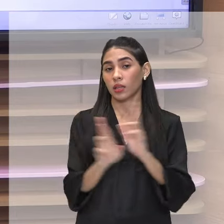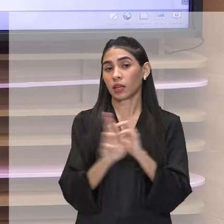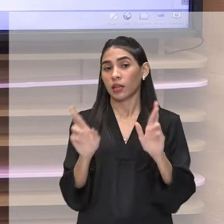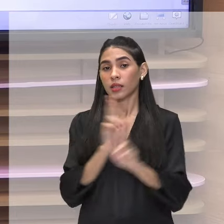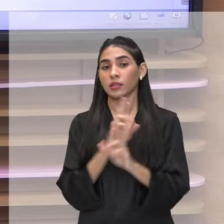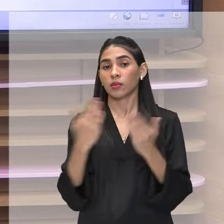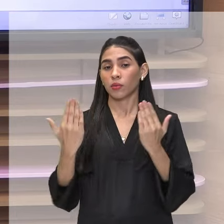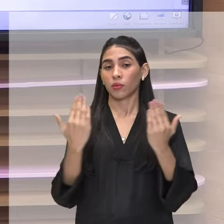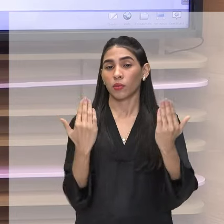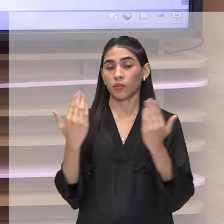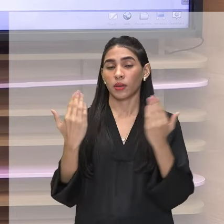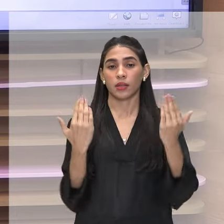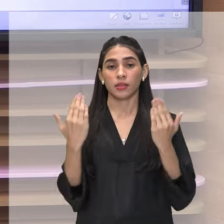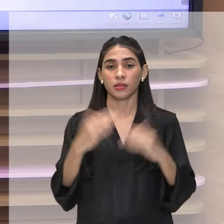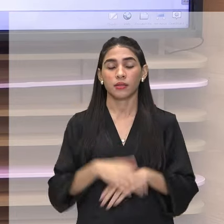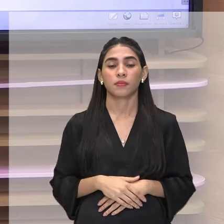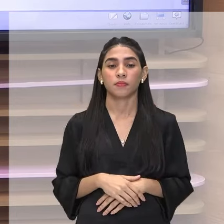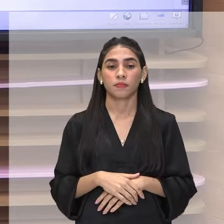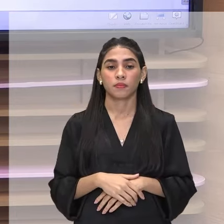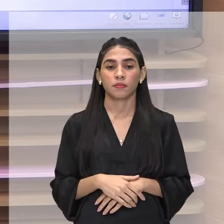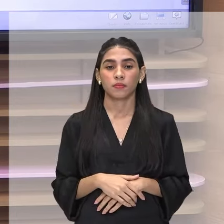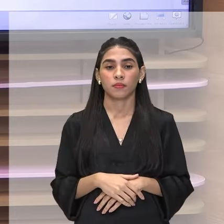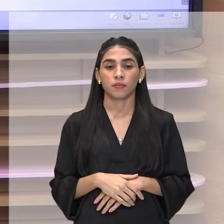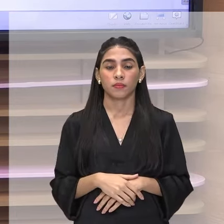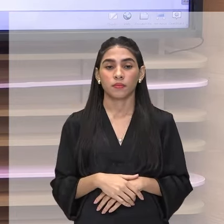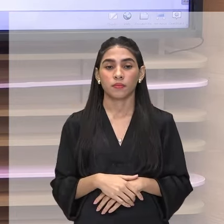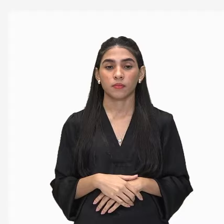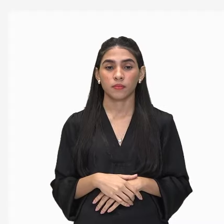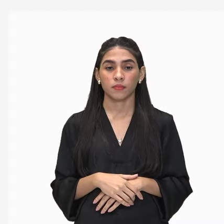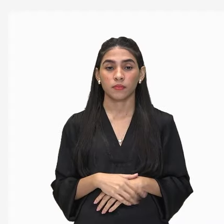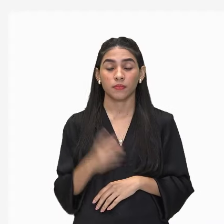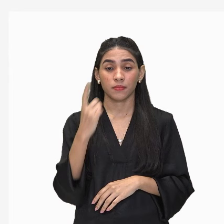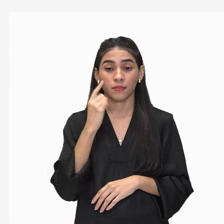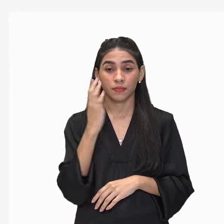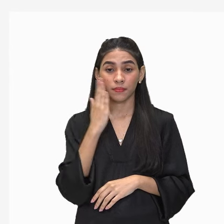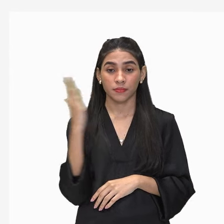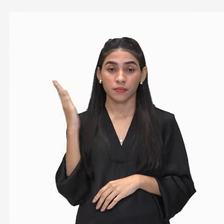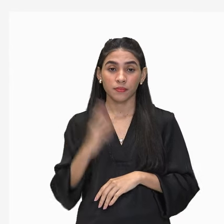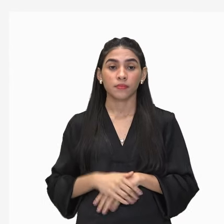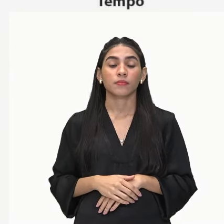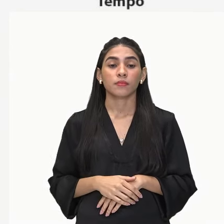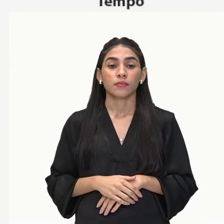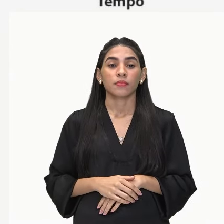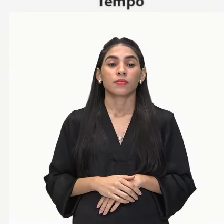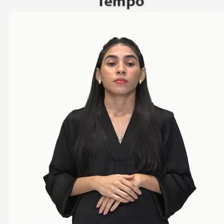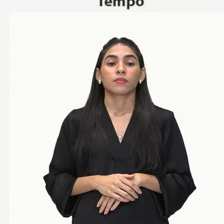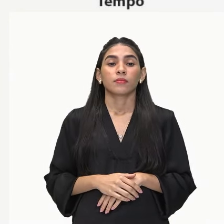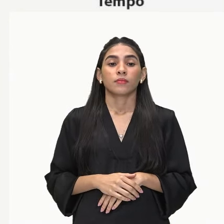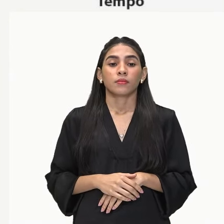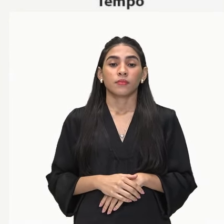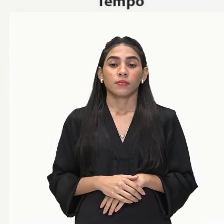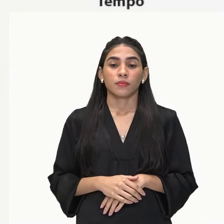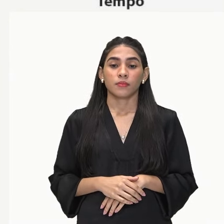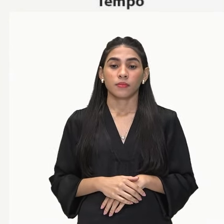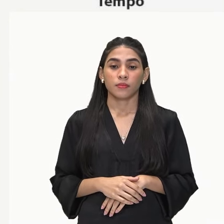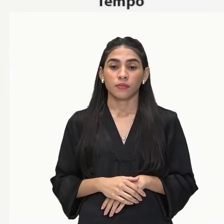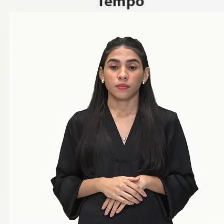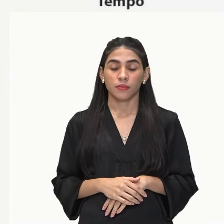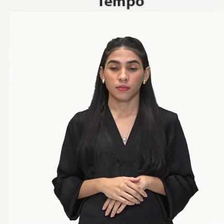né? Dessa taxa de crescimento populacional. Olha só. Os fatores que regulam esse crescimento.